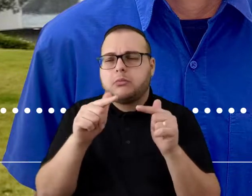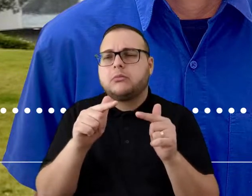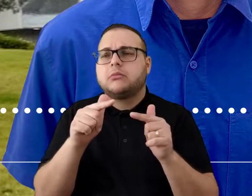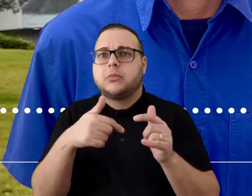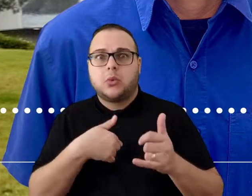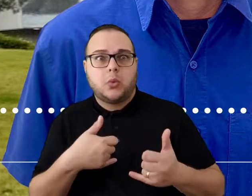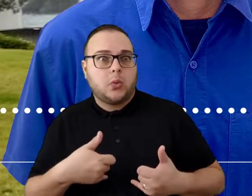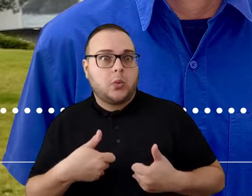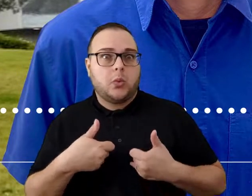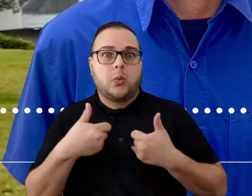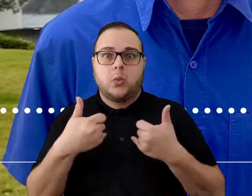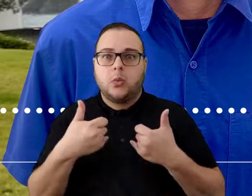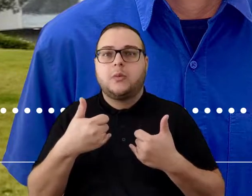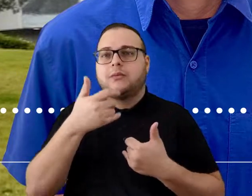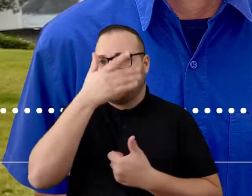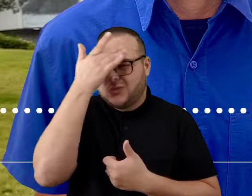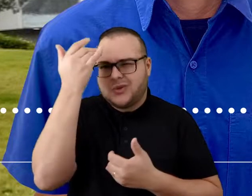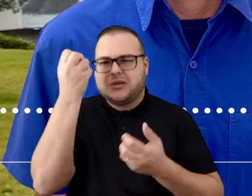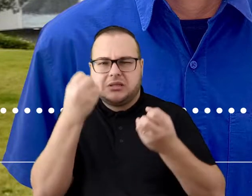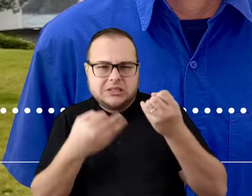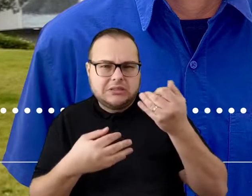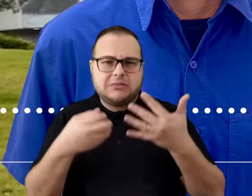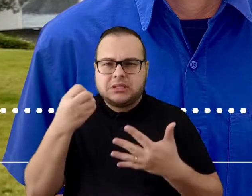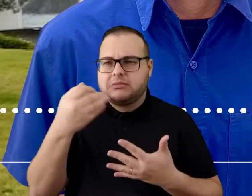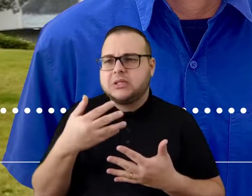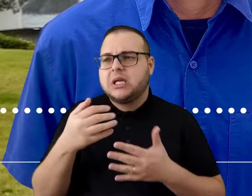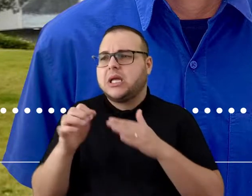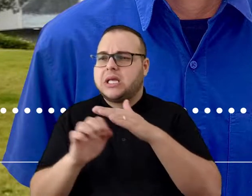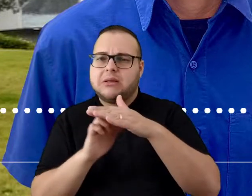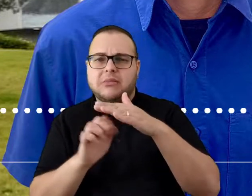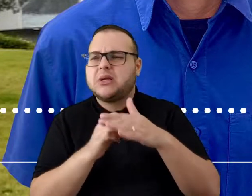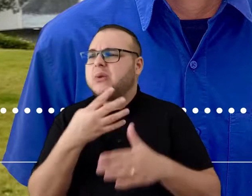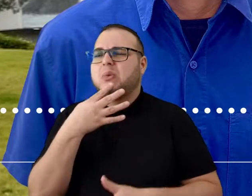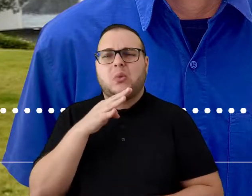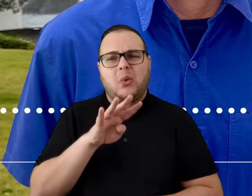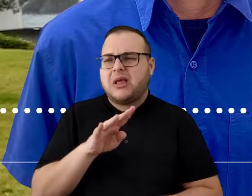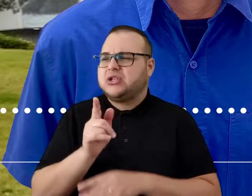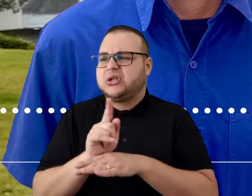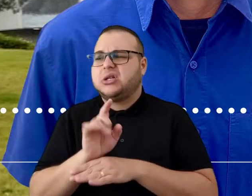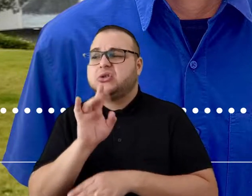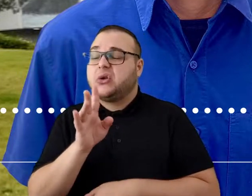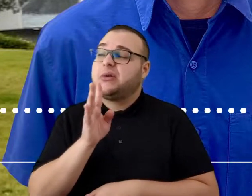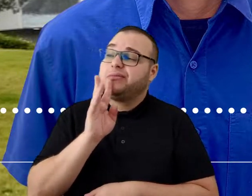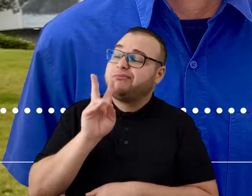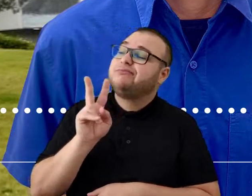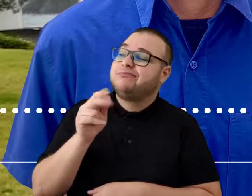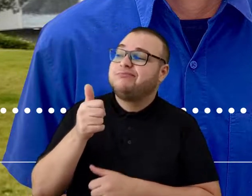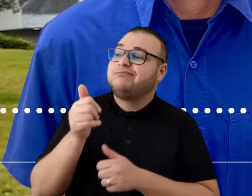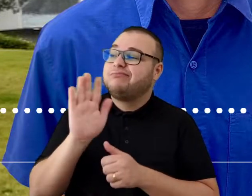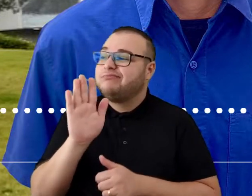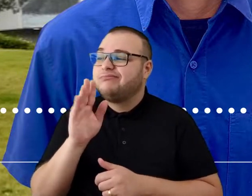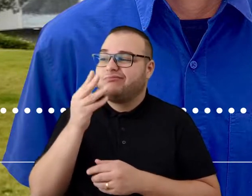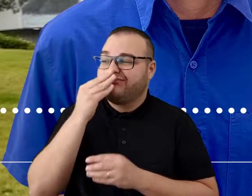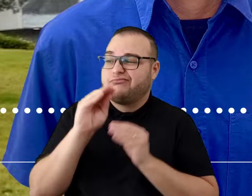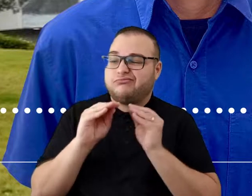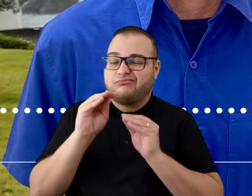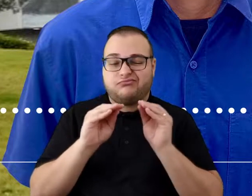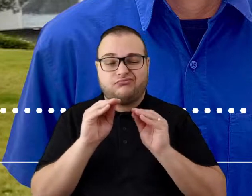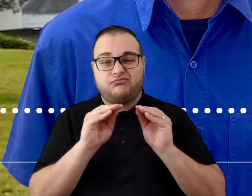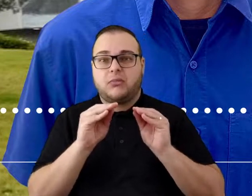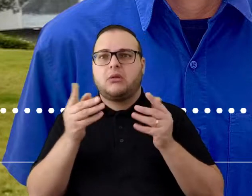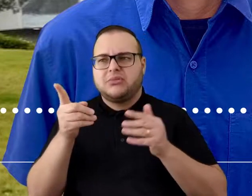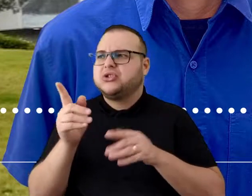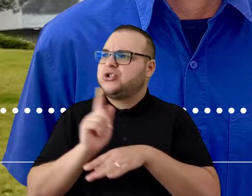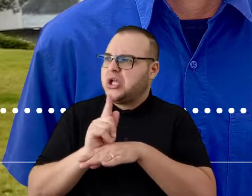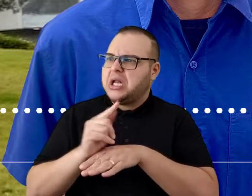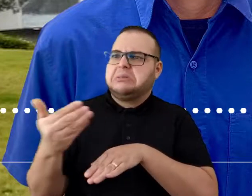e me orgulhei mais uma vez deles falarem isso aí, né? Nenhuma empresa nós conhecemos os gerentes, só de vista. É a primeira vez que eu vejo numa empresa